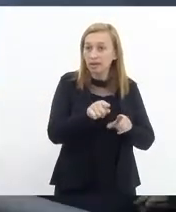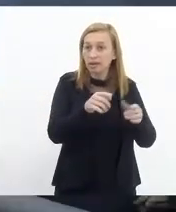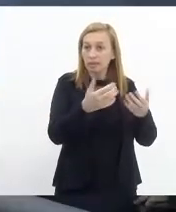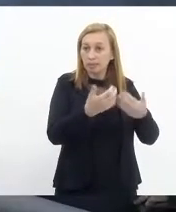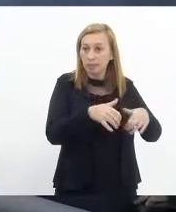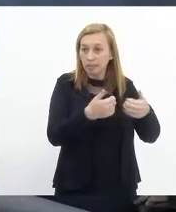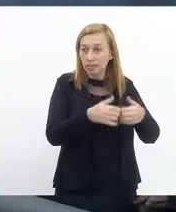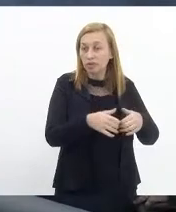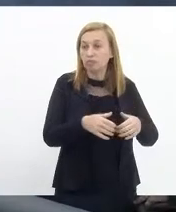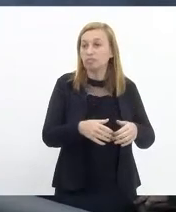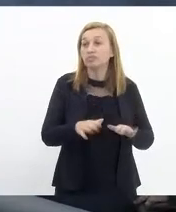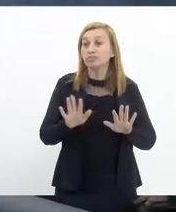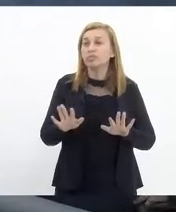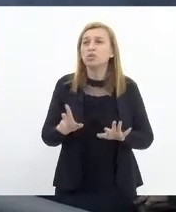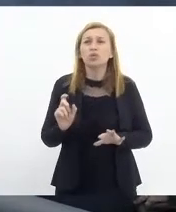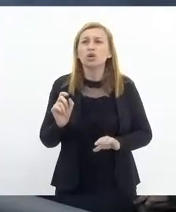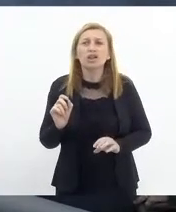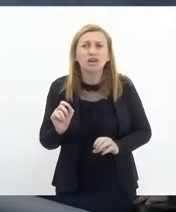O quê?